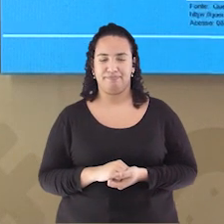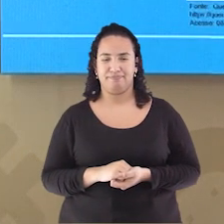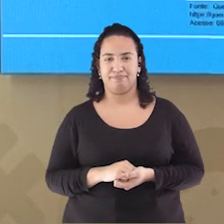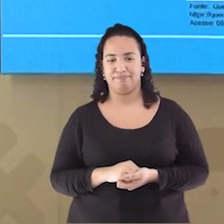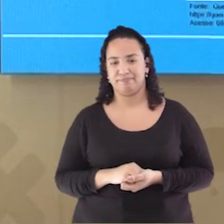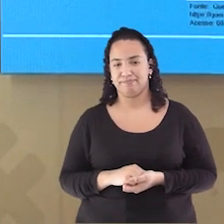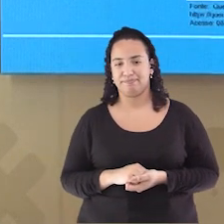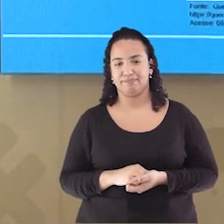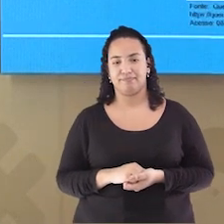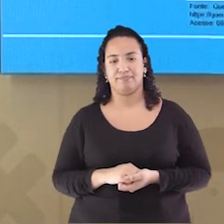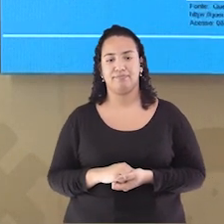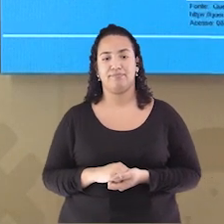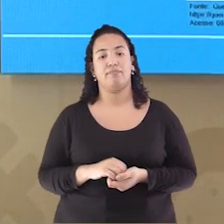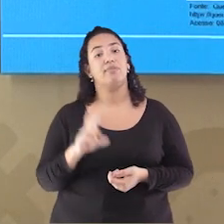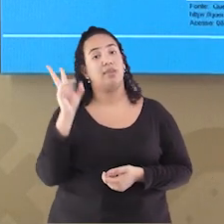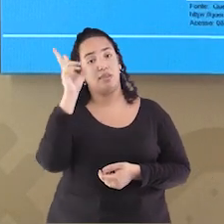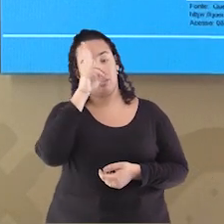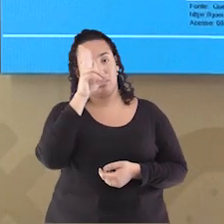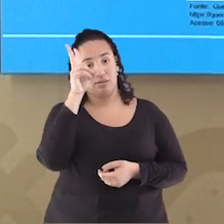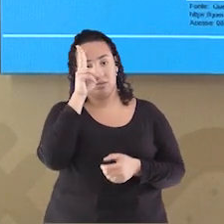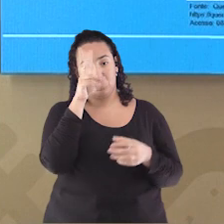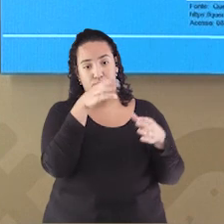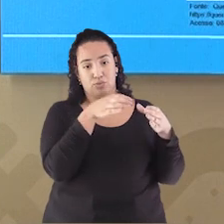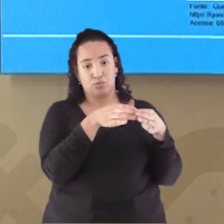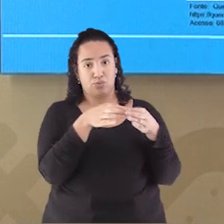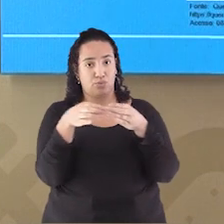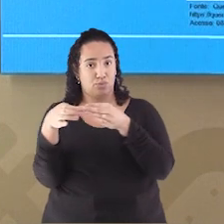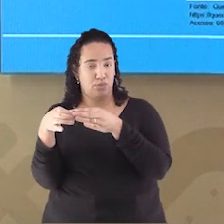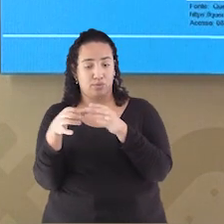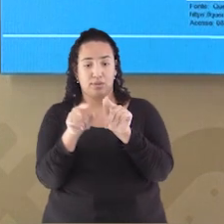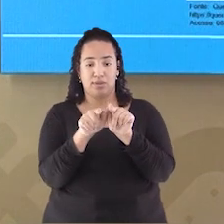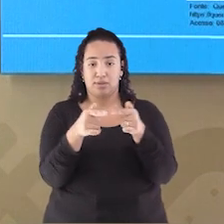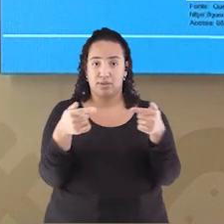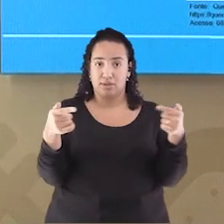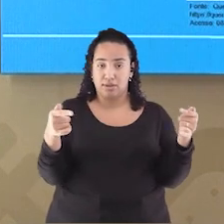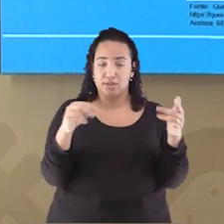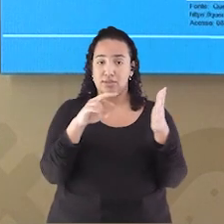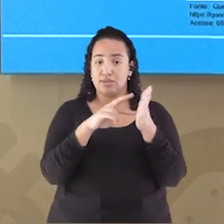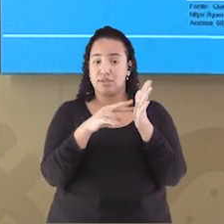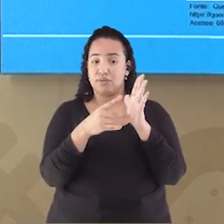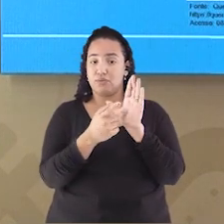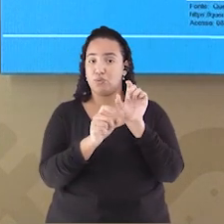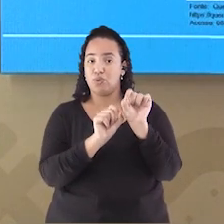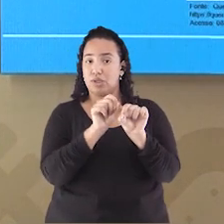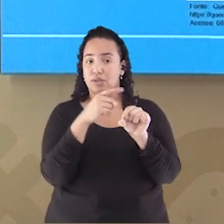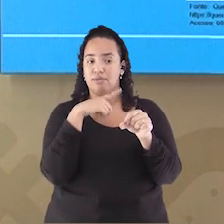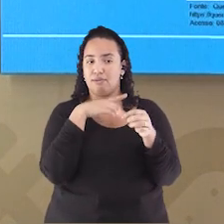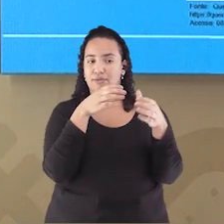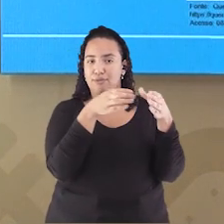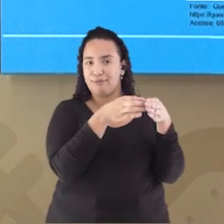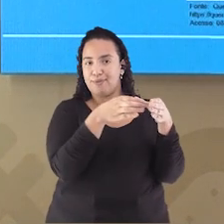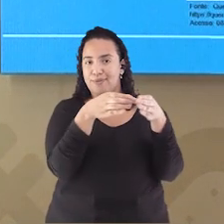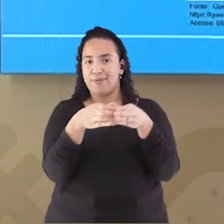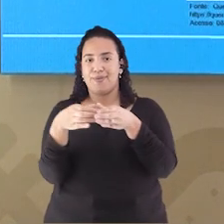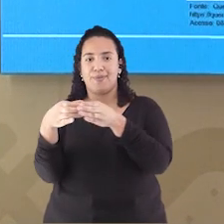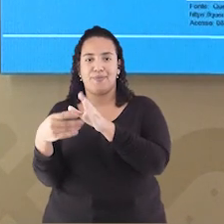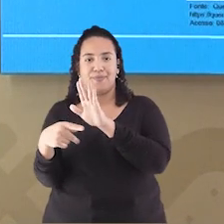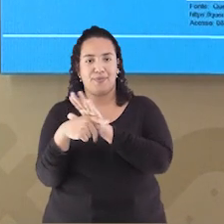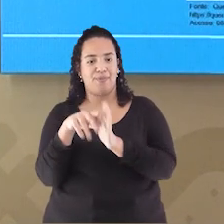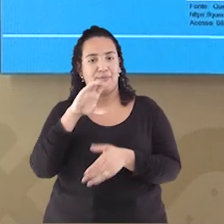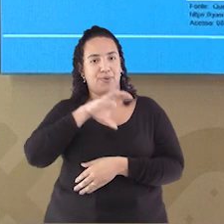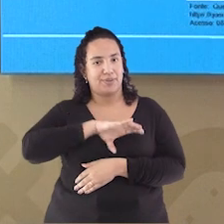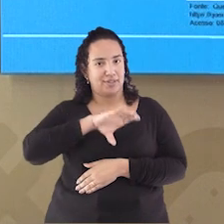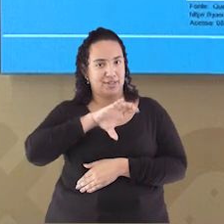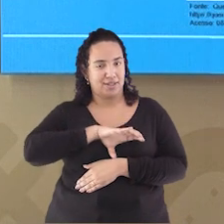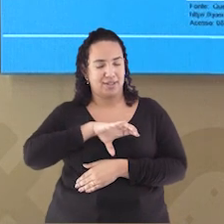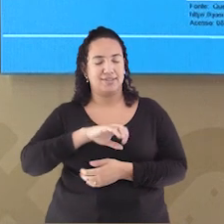Lembrando Que classe gramatical É cada um dos grupos Pelos quais as